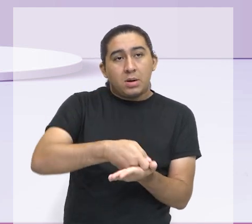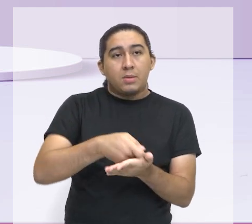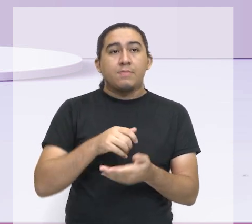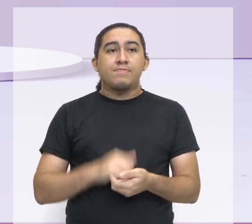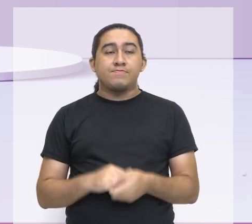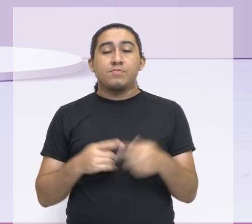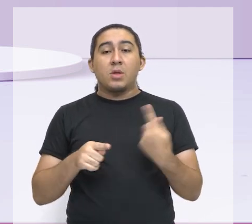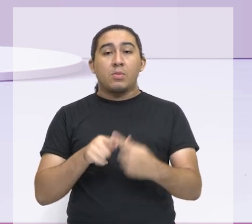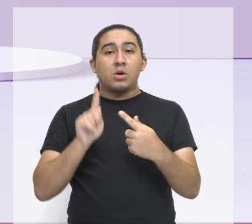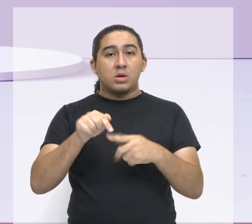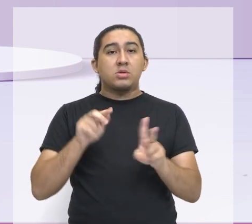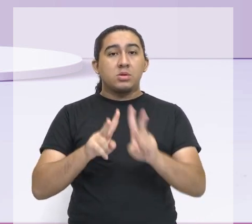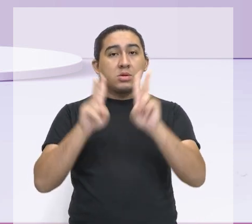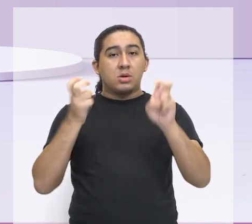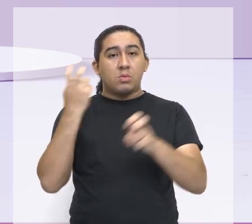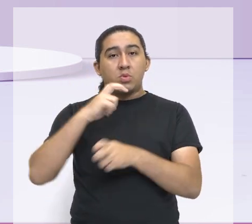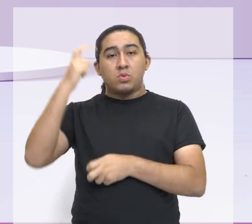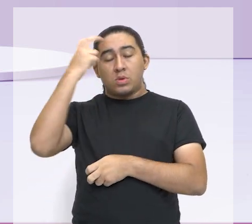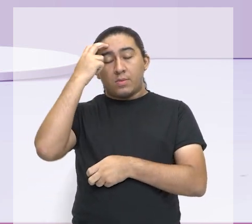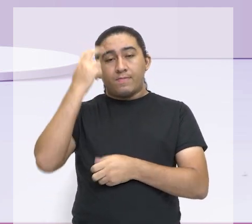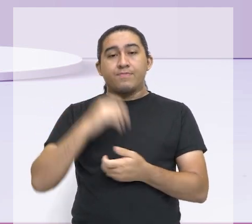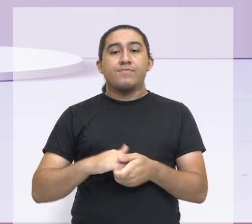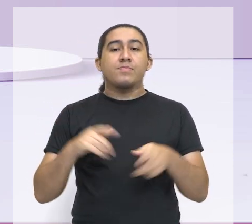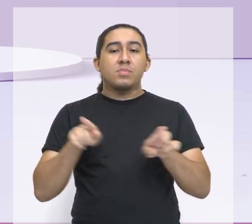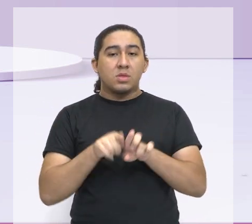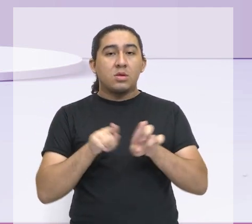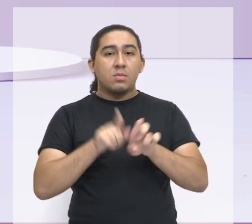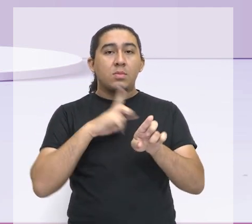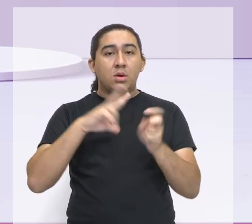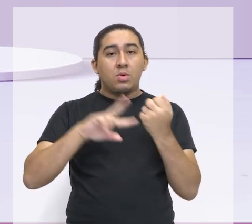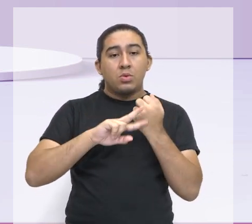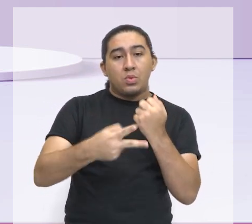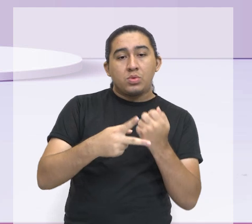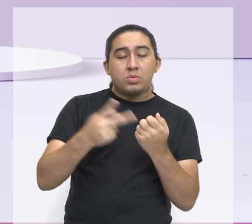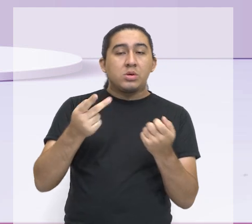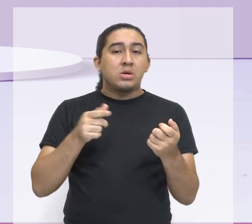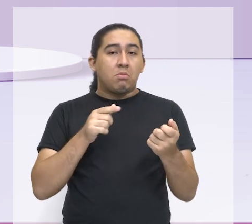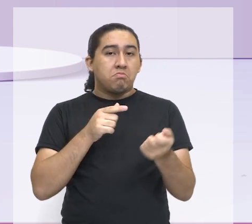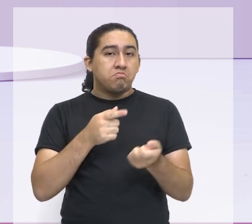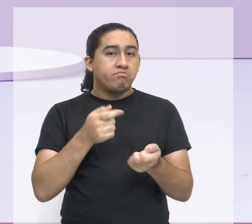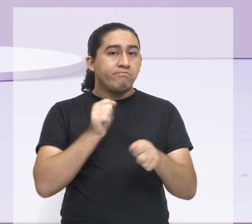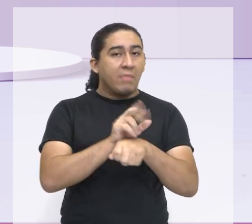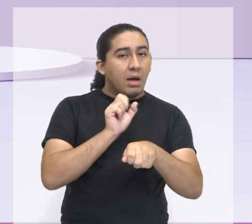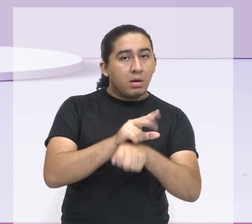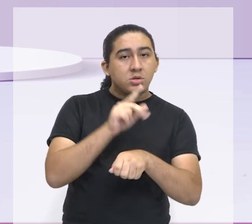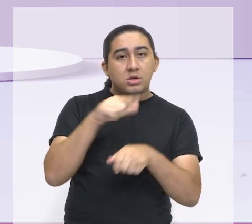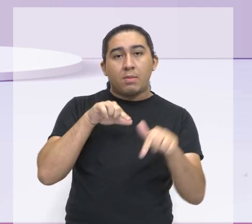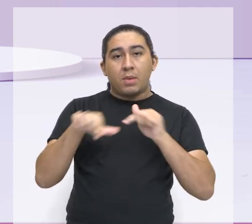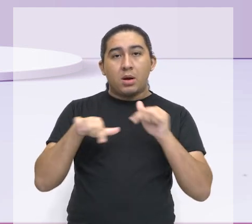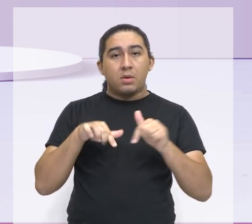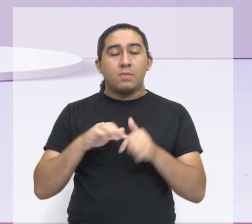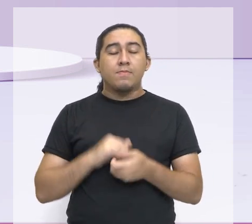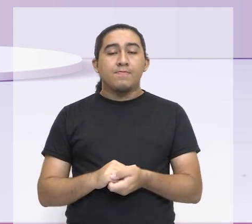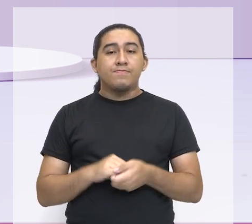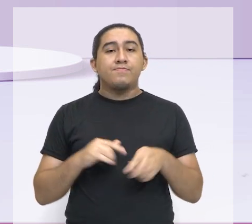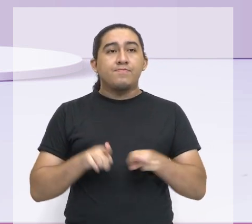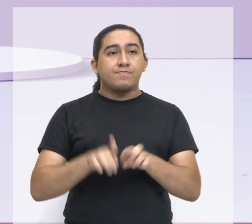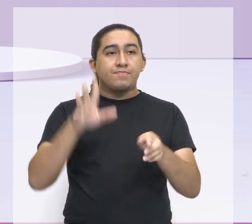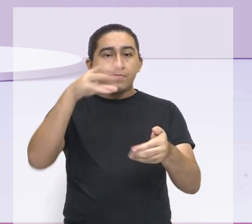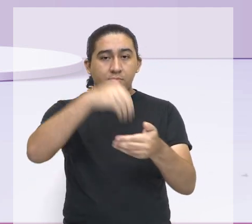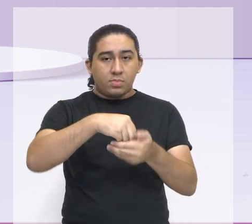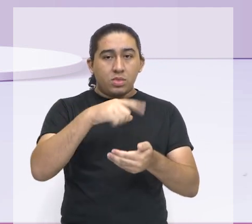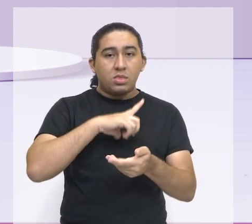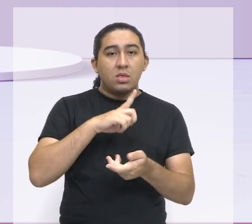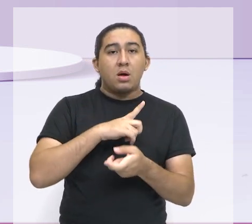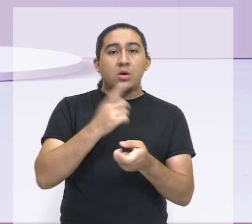questões culturais, porque também elas vão gerar empregos, elas vão gerar também ali dentro vendas,